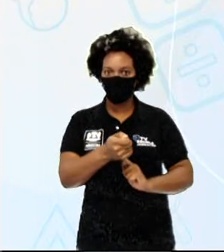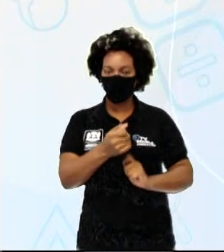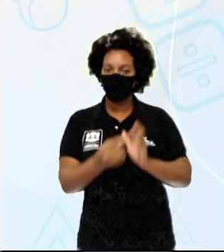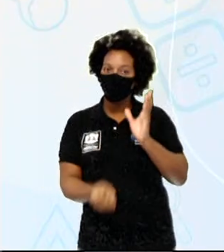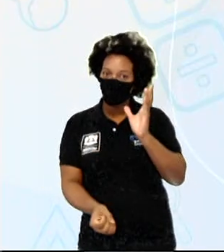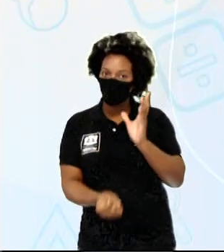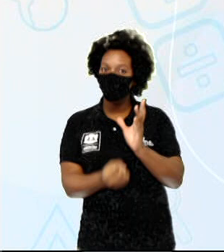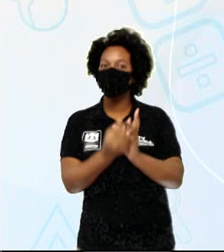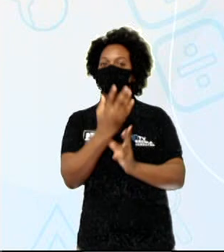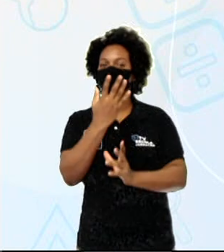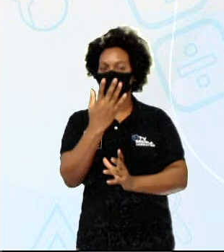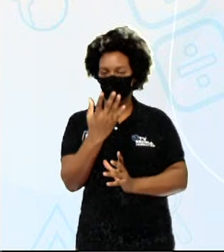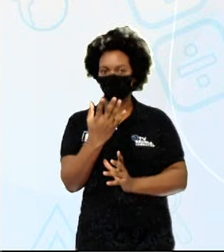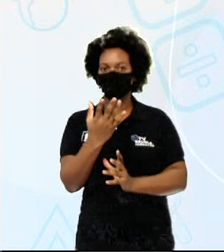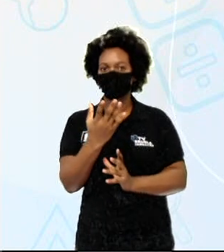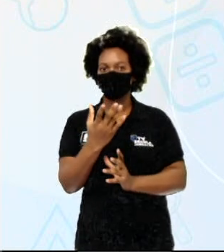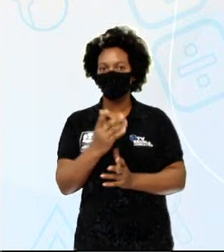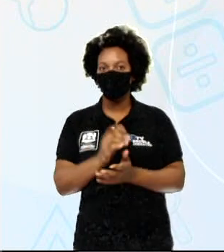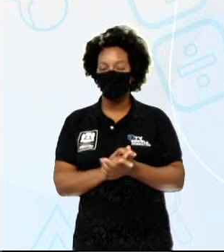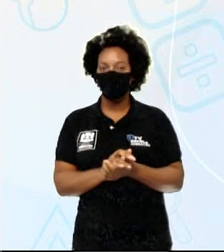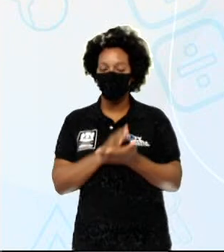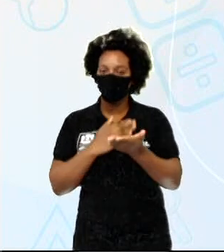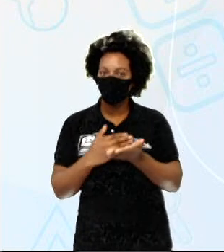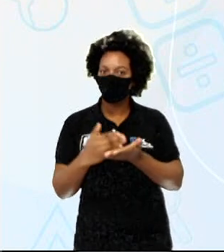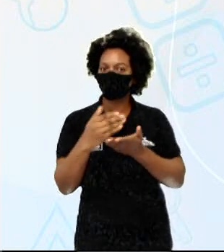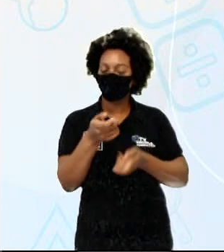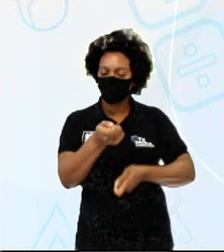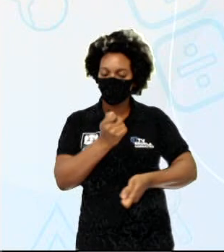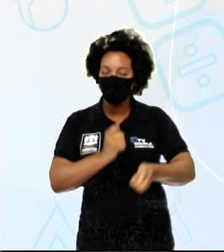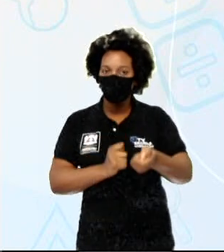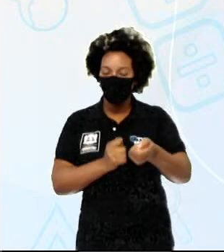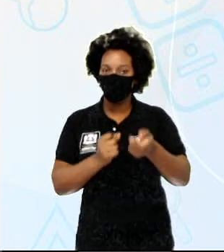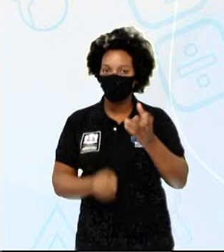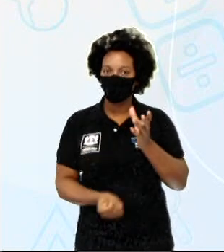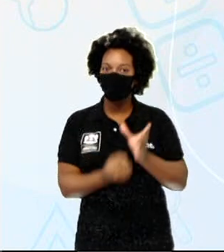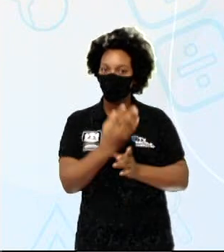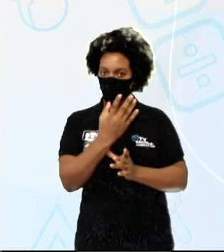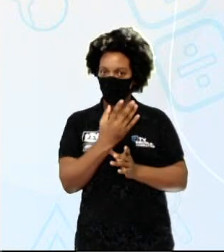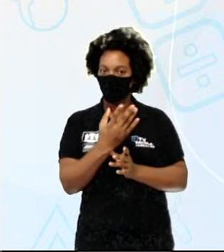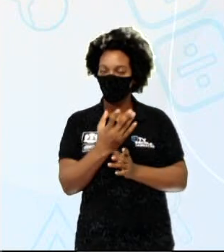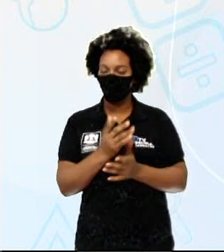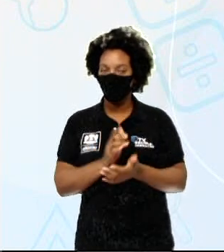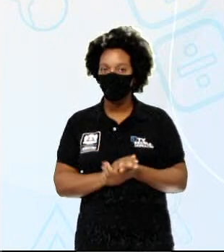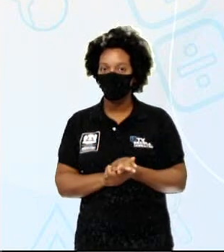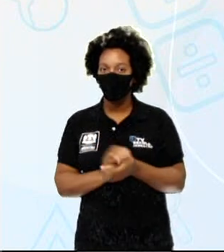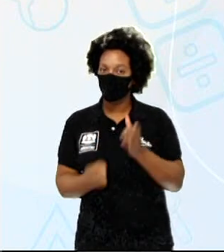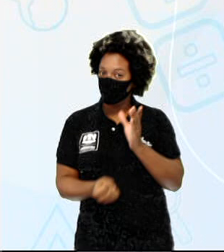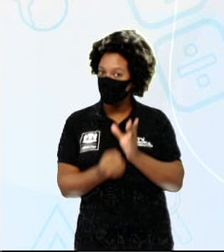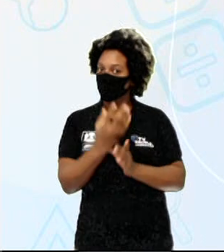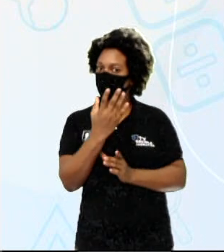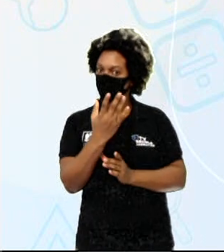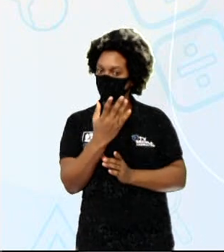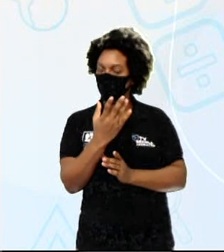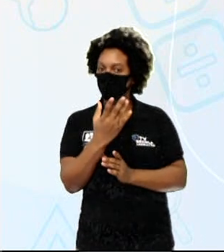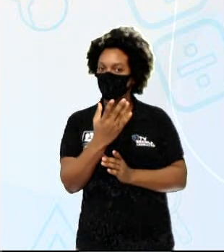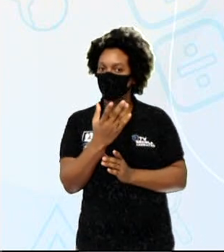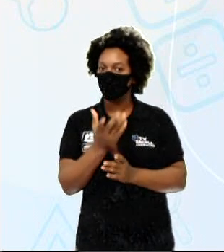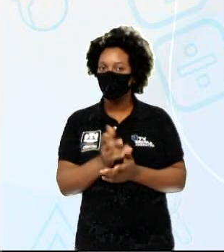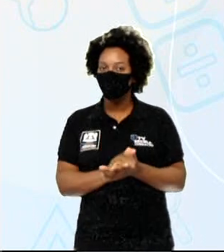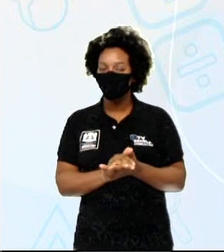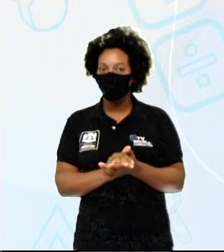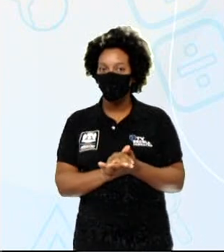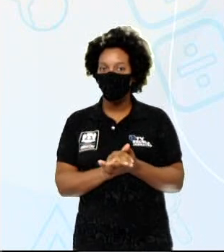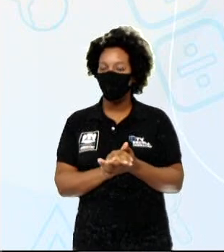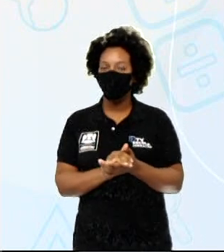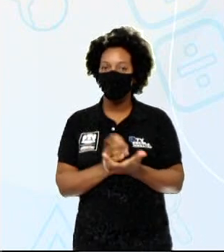criacionismo. Vamos começar pelo criacionismo. Criacionismo é uma